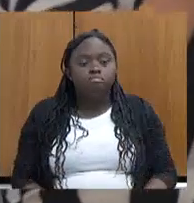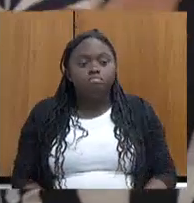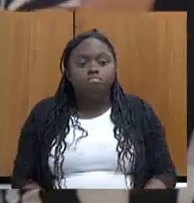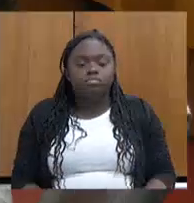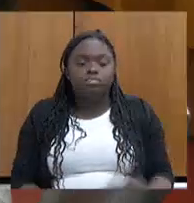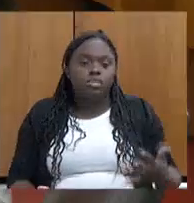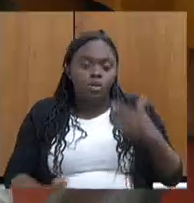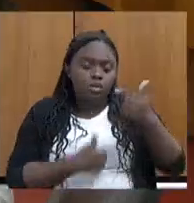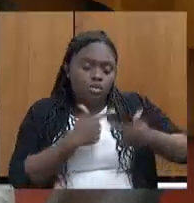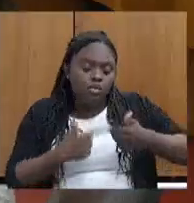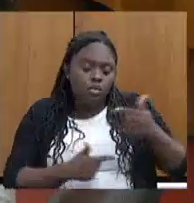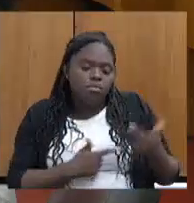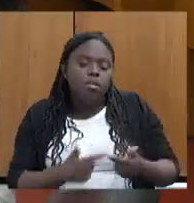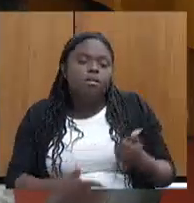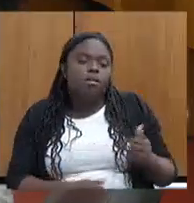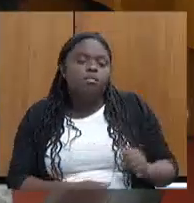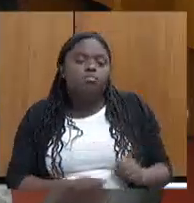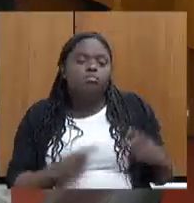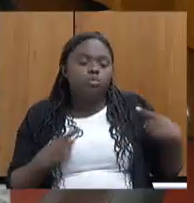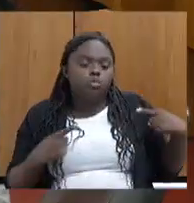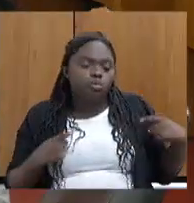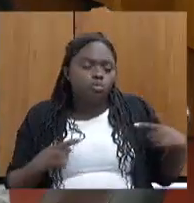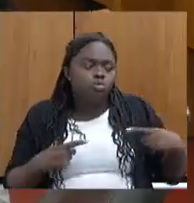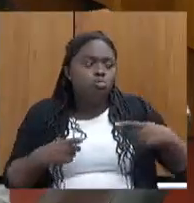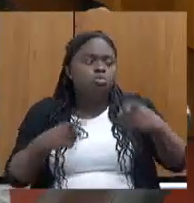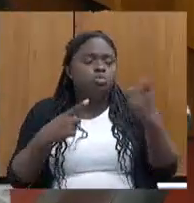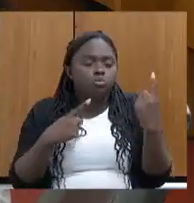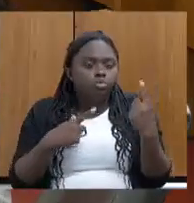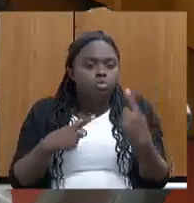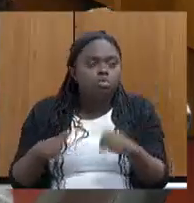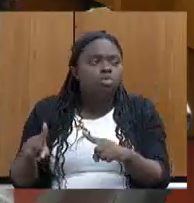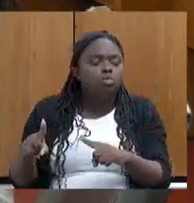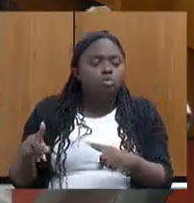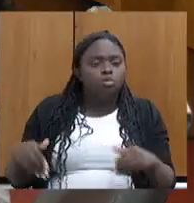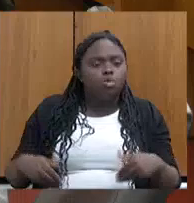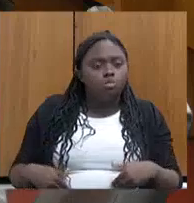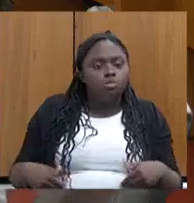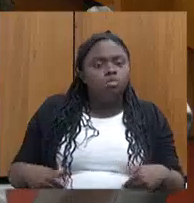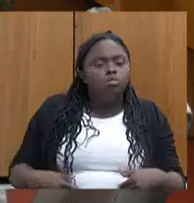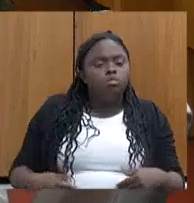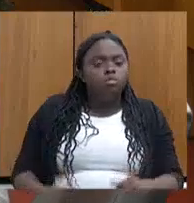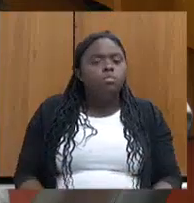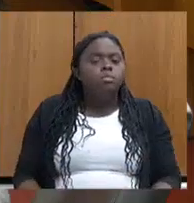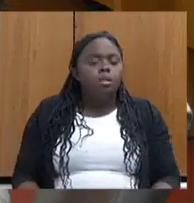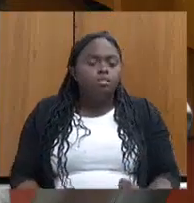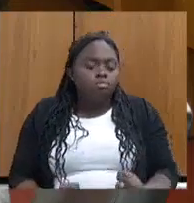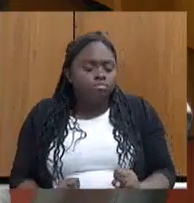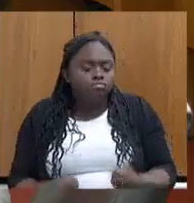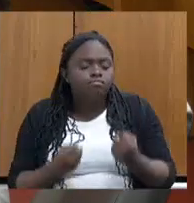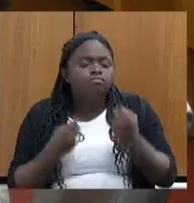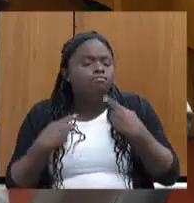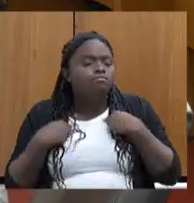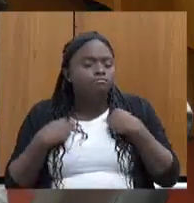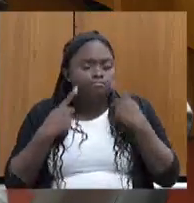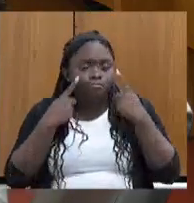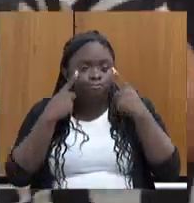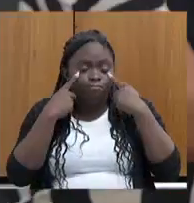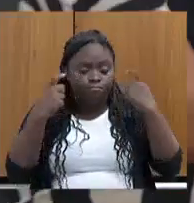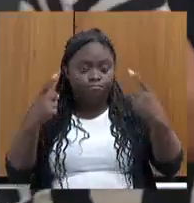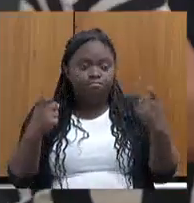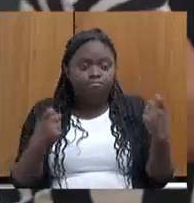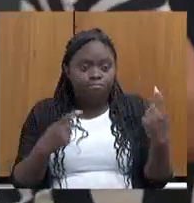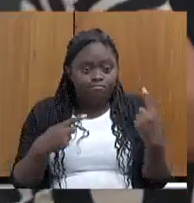feito de combate à fome, de geração de renda, enfrentamento à violência contra as mulheres,